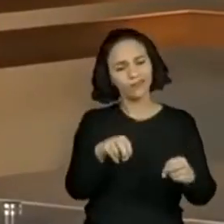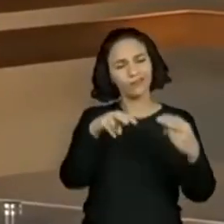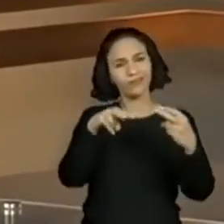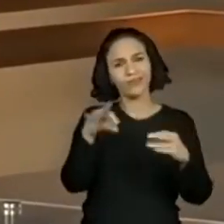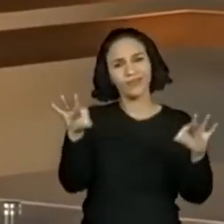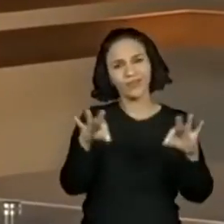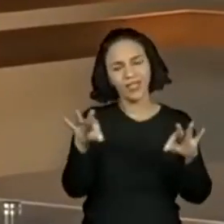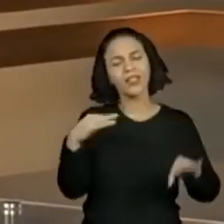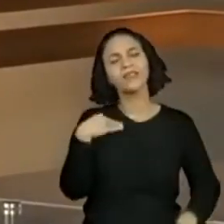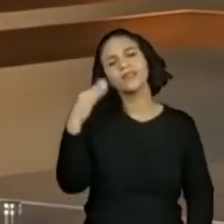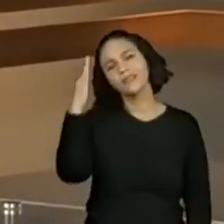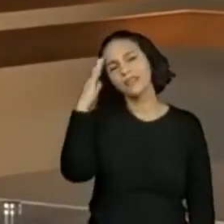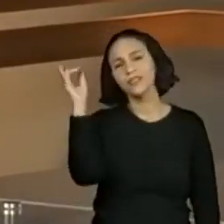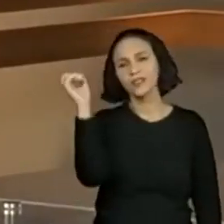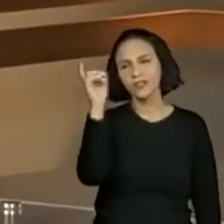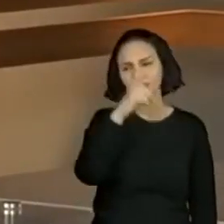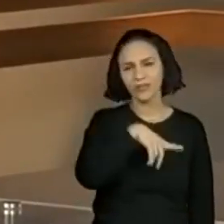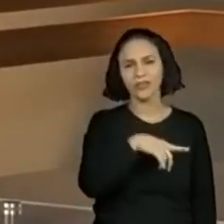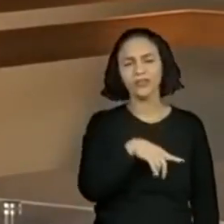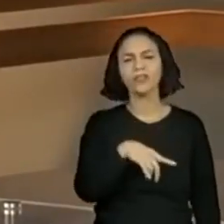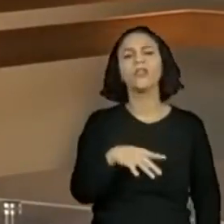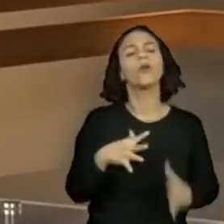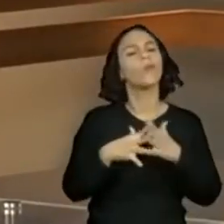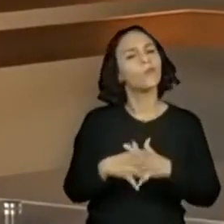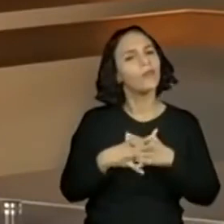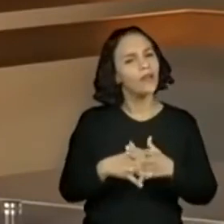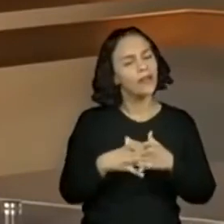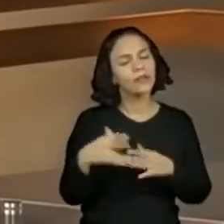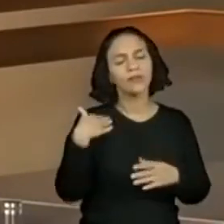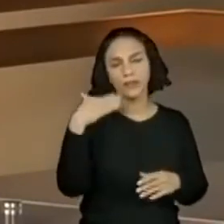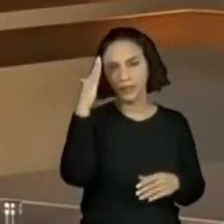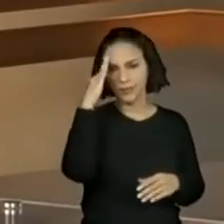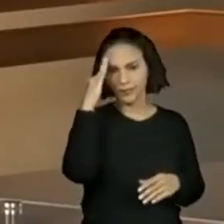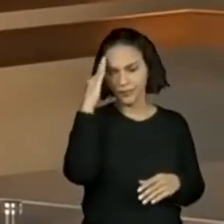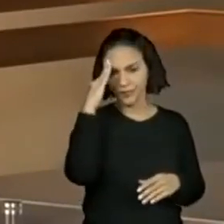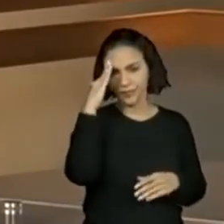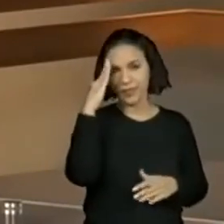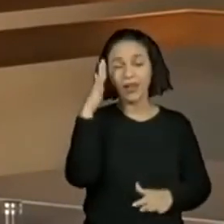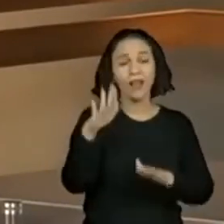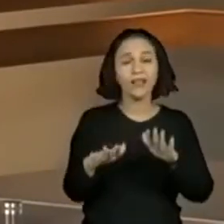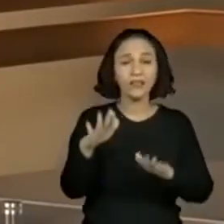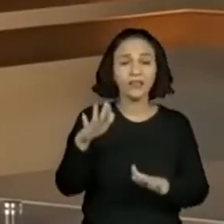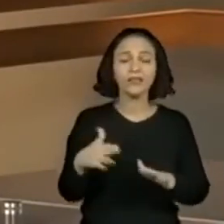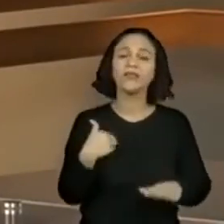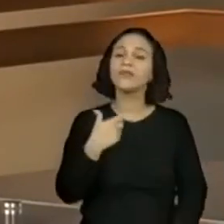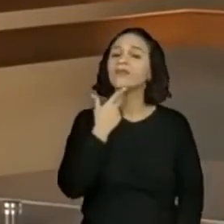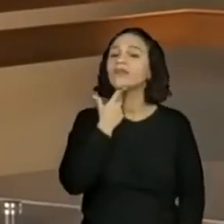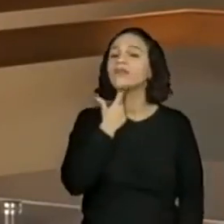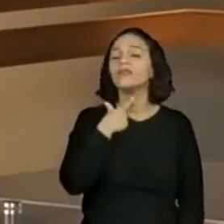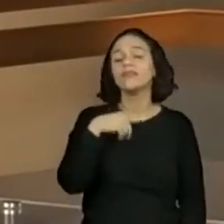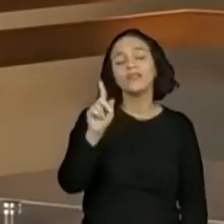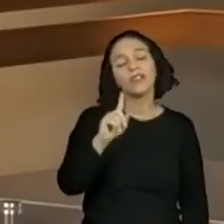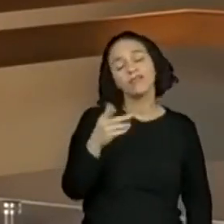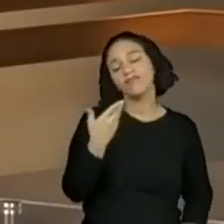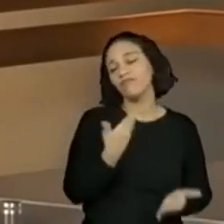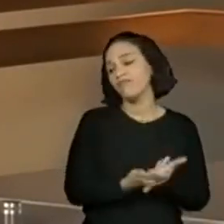é muito difícil. É muito complicado. Eu sei. E às vezes não dá vontade de estudar, não é? Pois é.